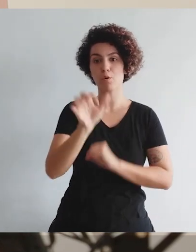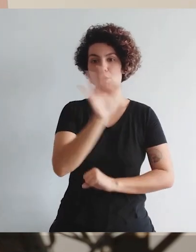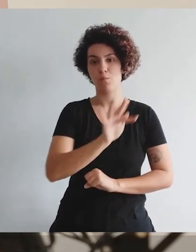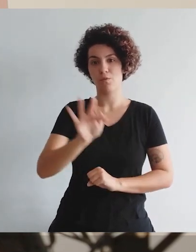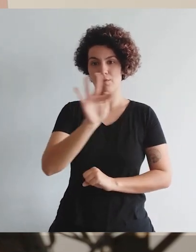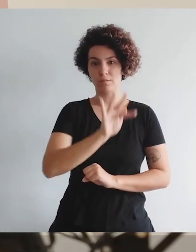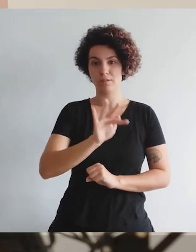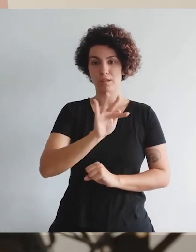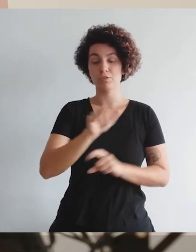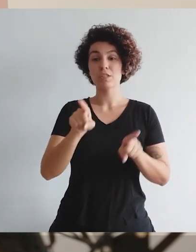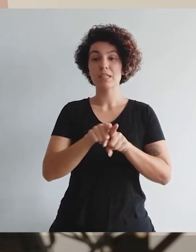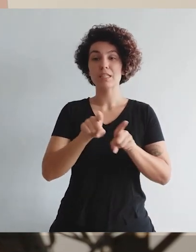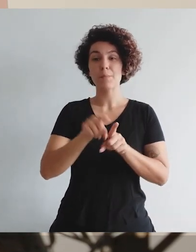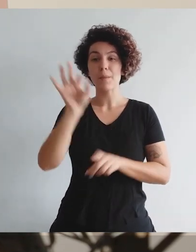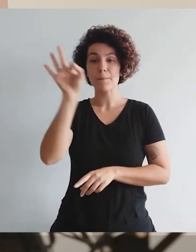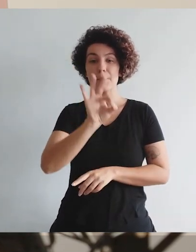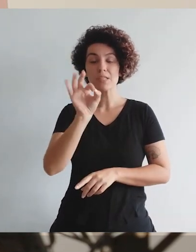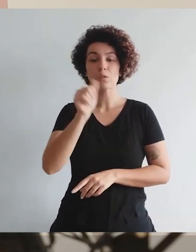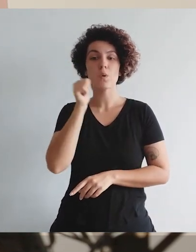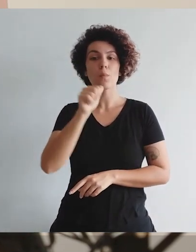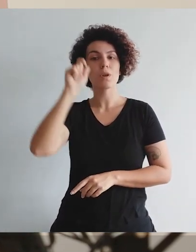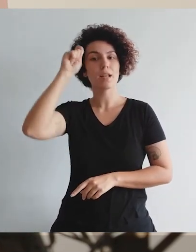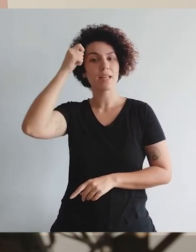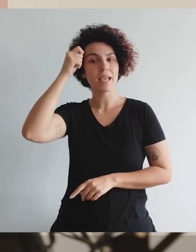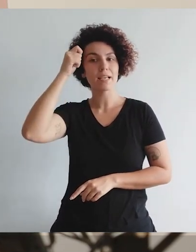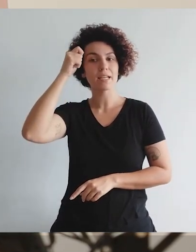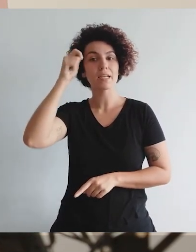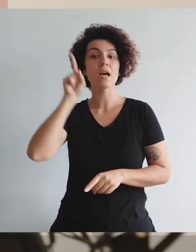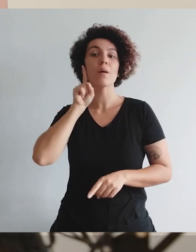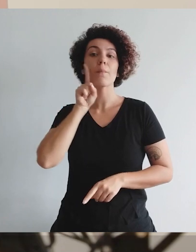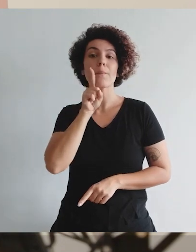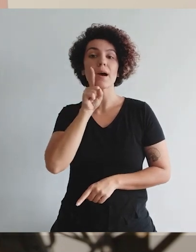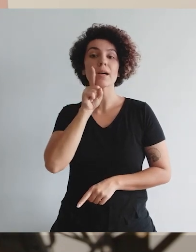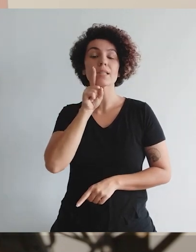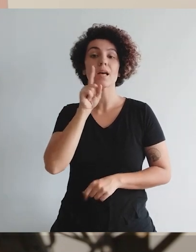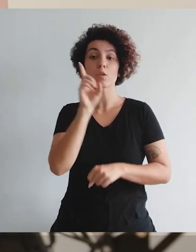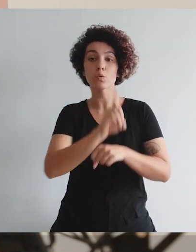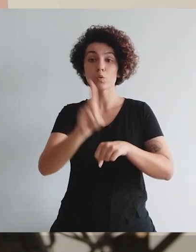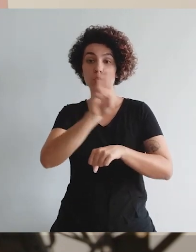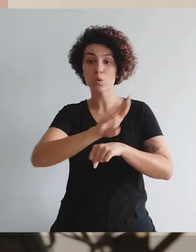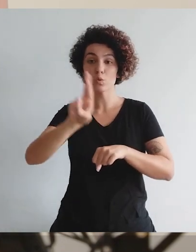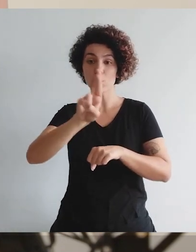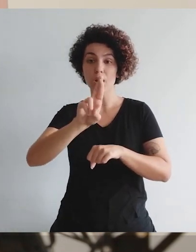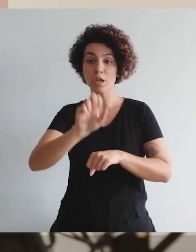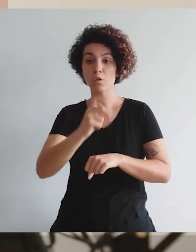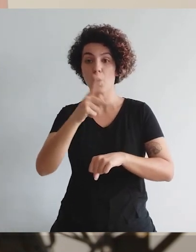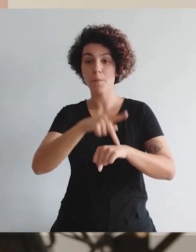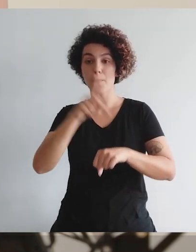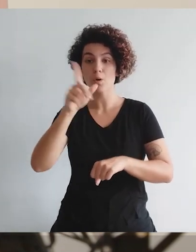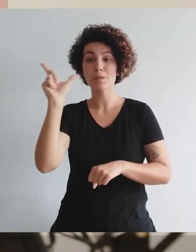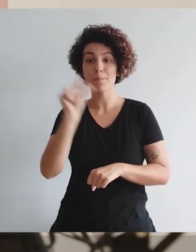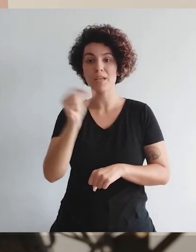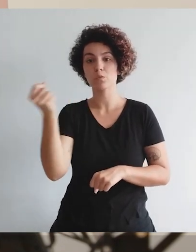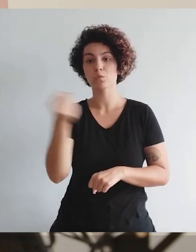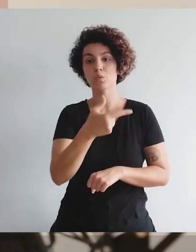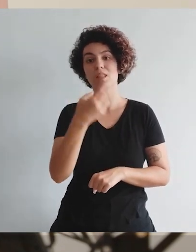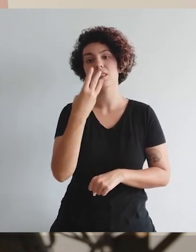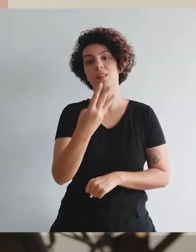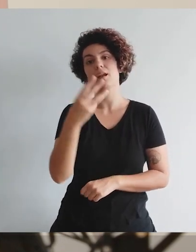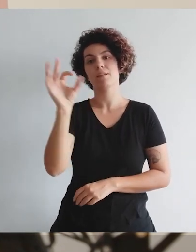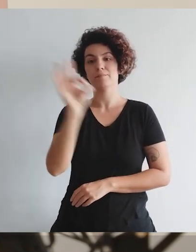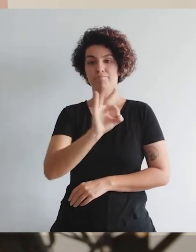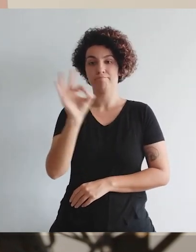superior. E o percentual de mulheres pretas e pardas doutoras e em programas de pós-graduação é menor do que 3%.